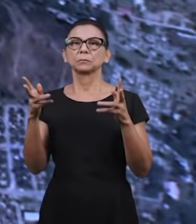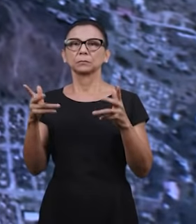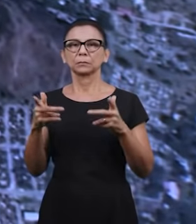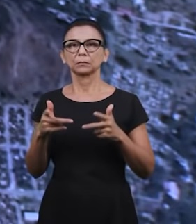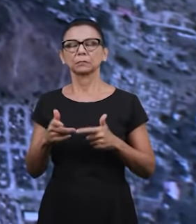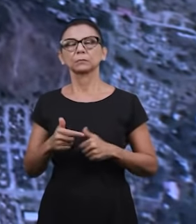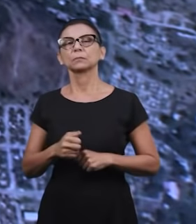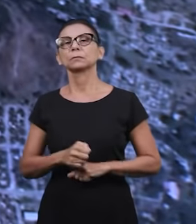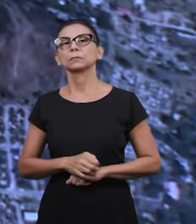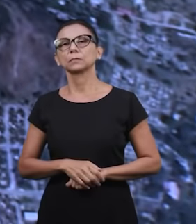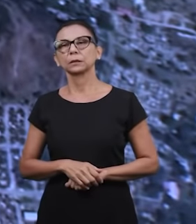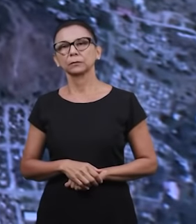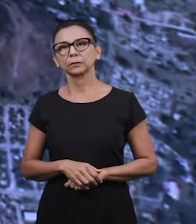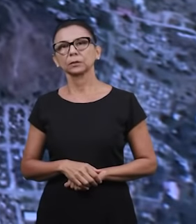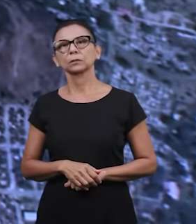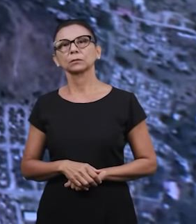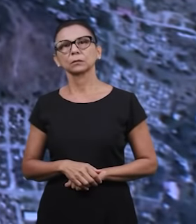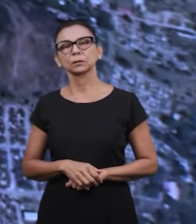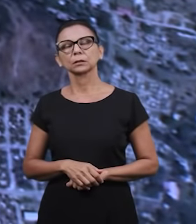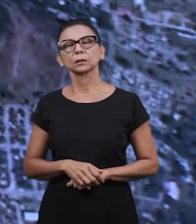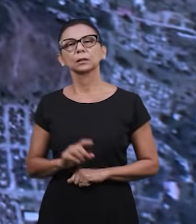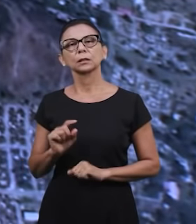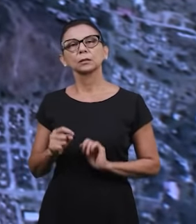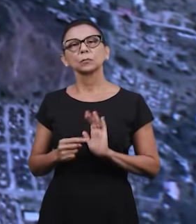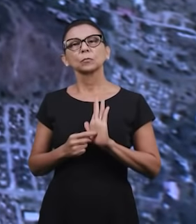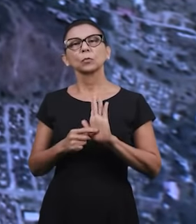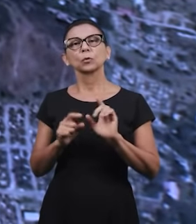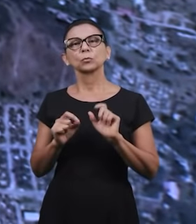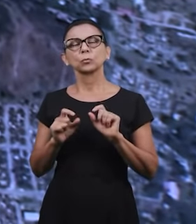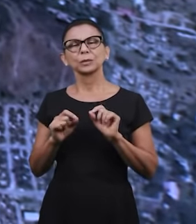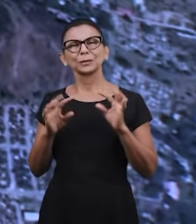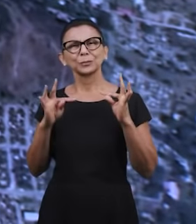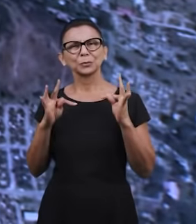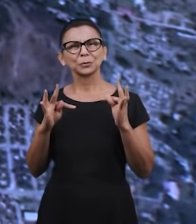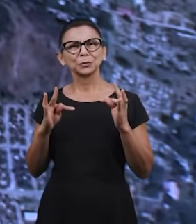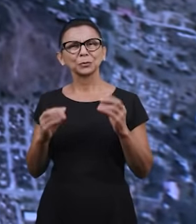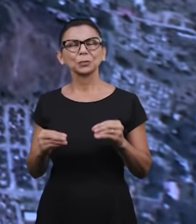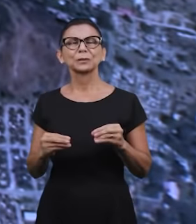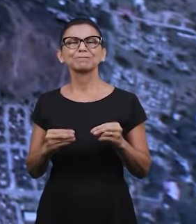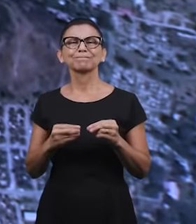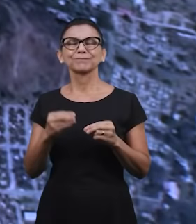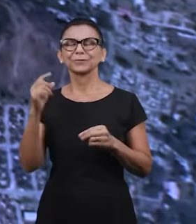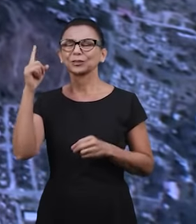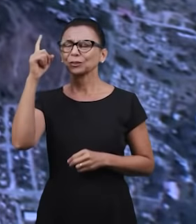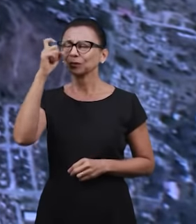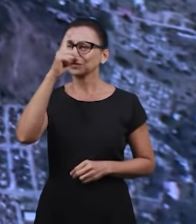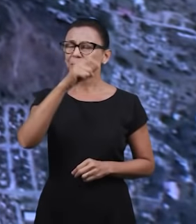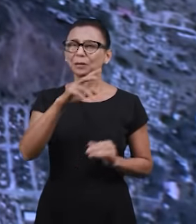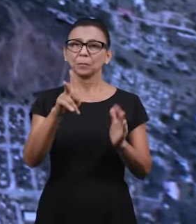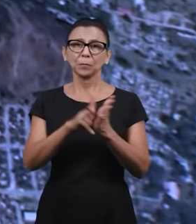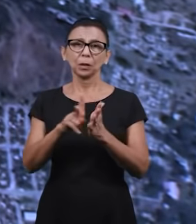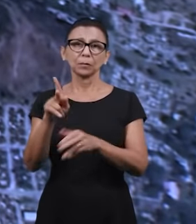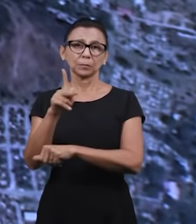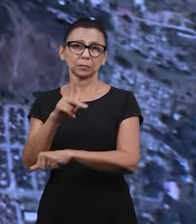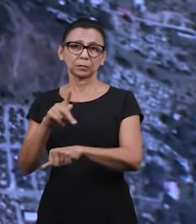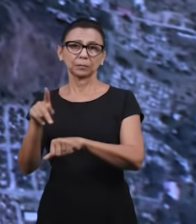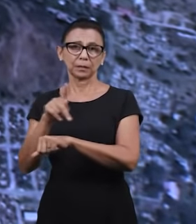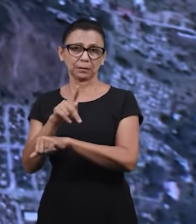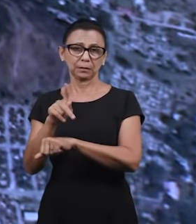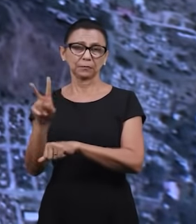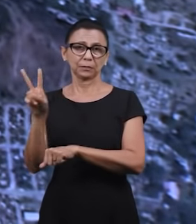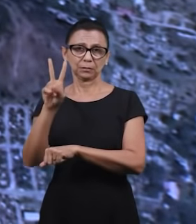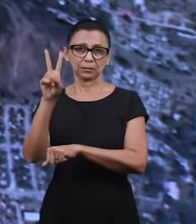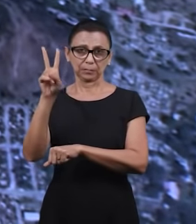fantástico porque ele mostra que com todas essas dificuldades próprias do país